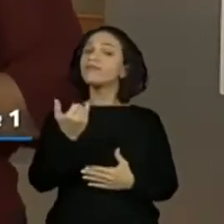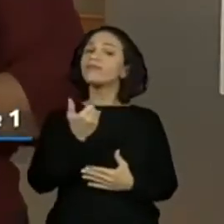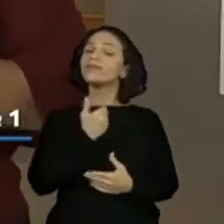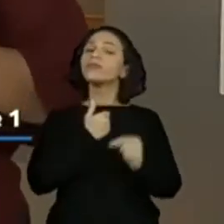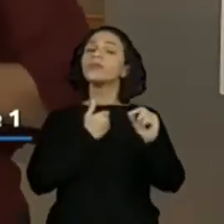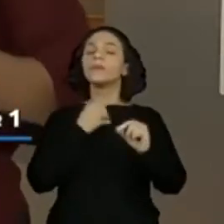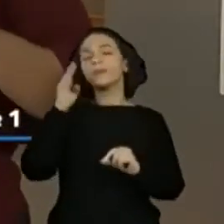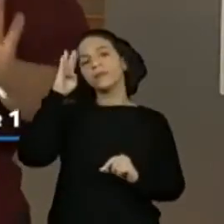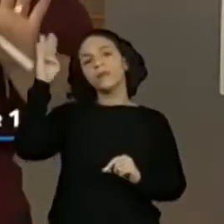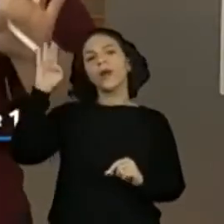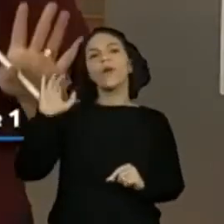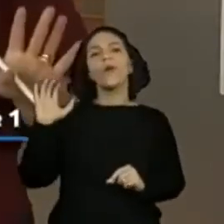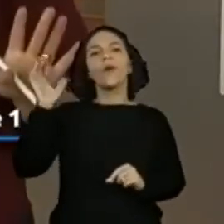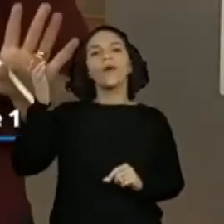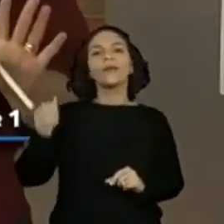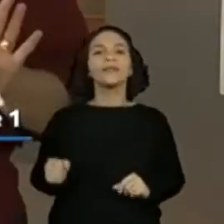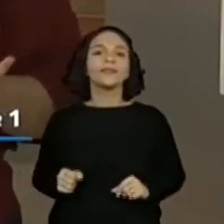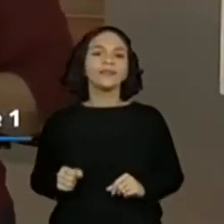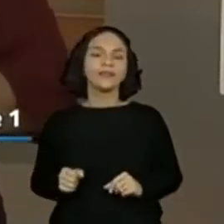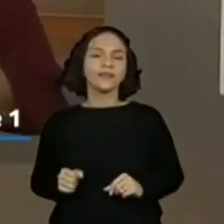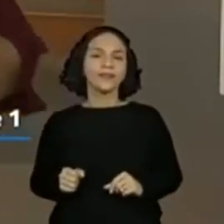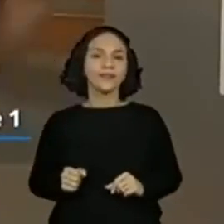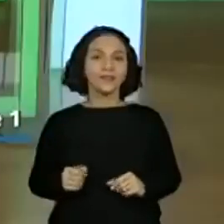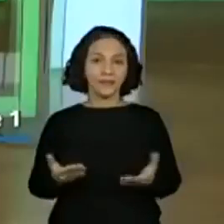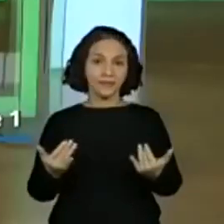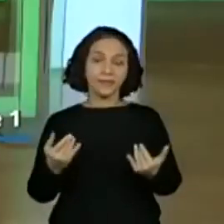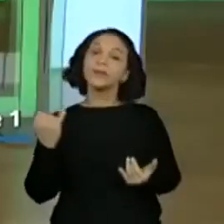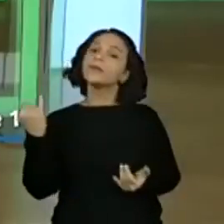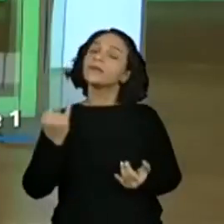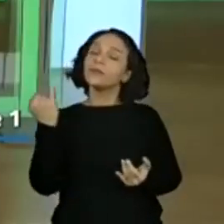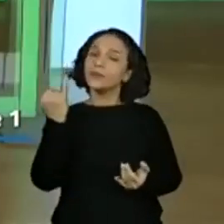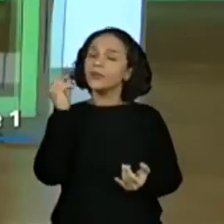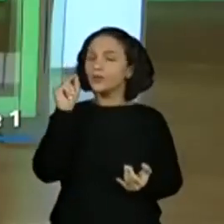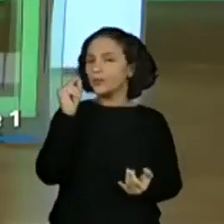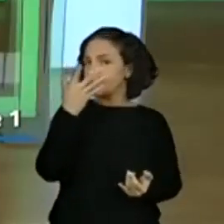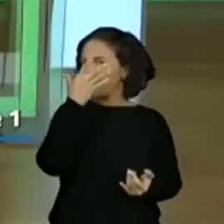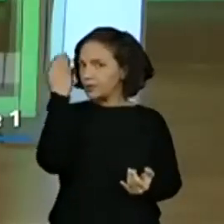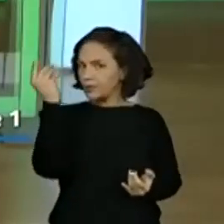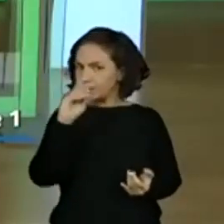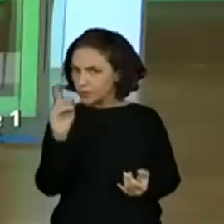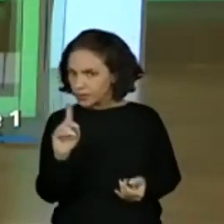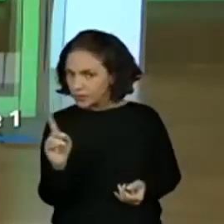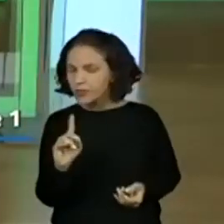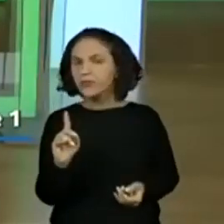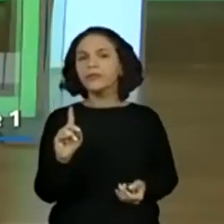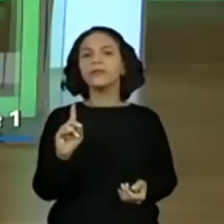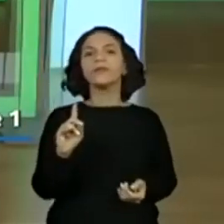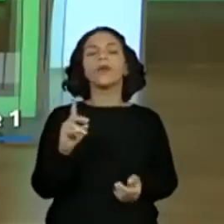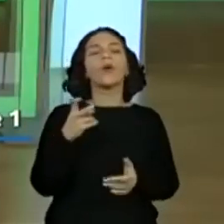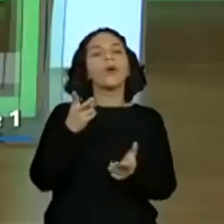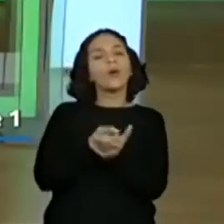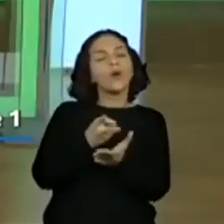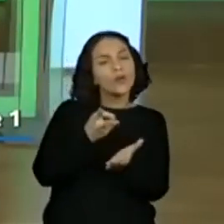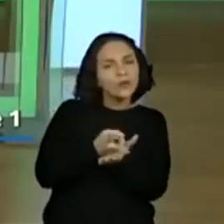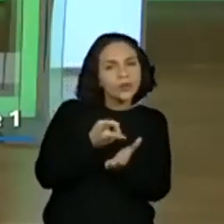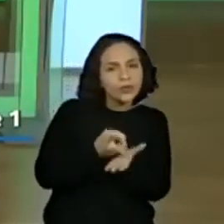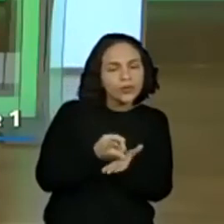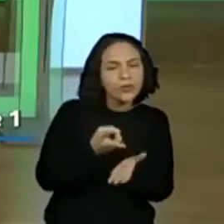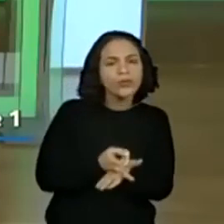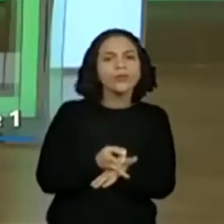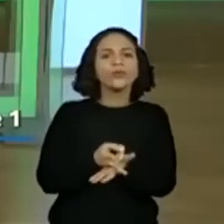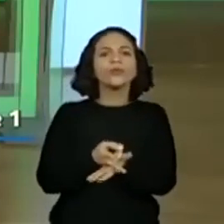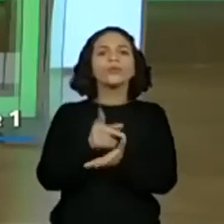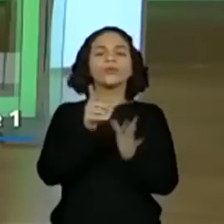acontecimentos desta primeira parte. O que é importante que a gente não pode esquecer para a gente continuar ali sempre mantendo